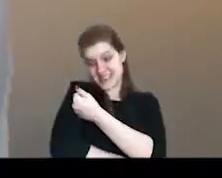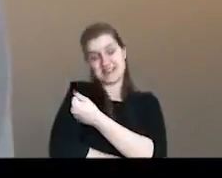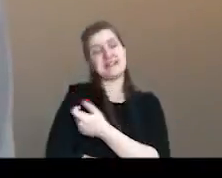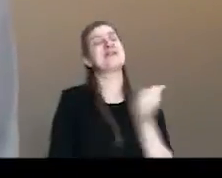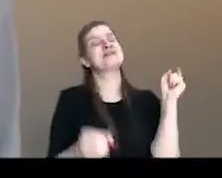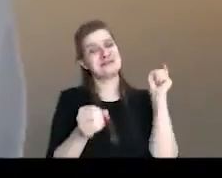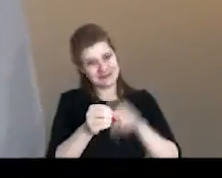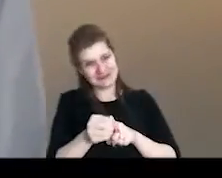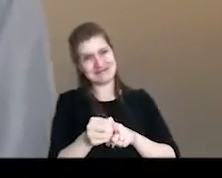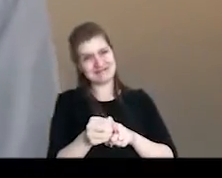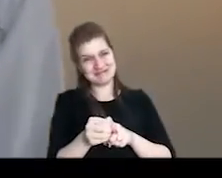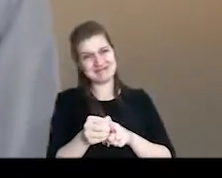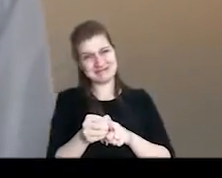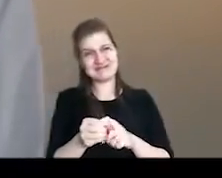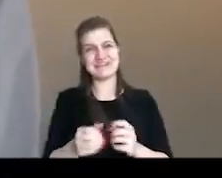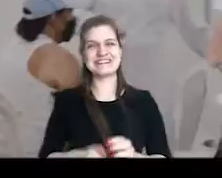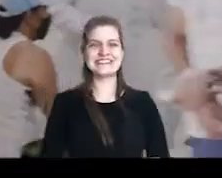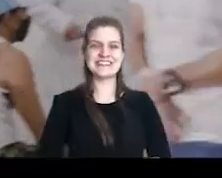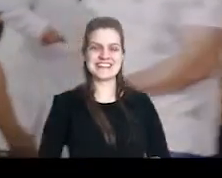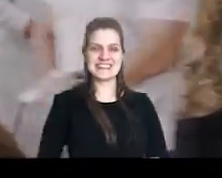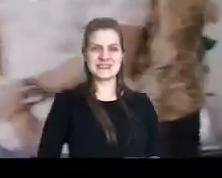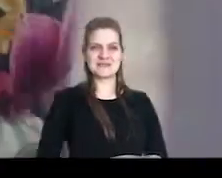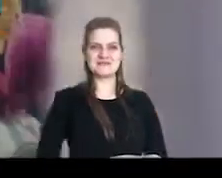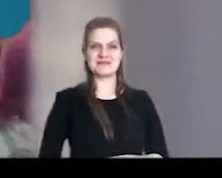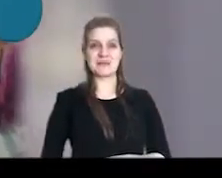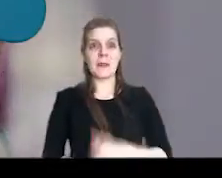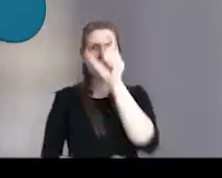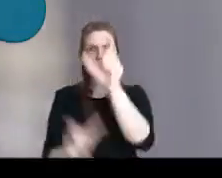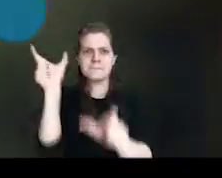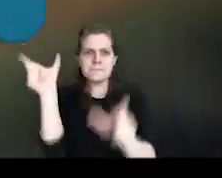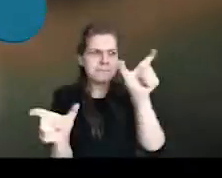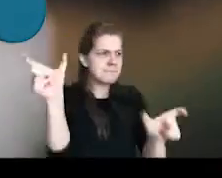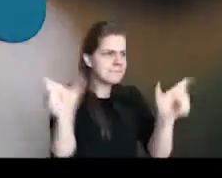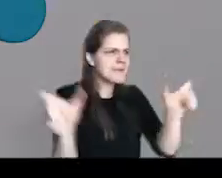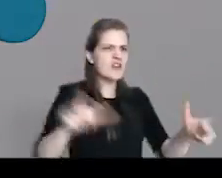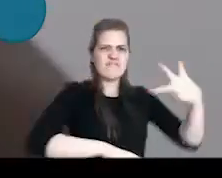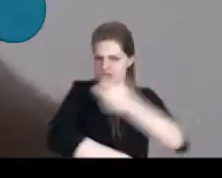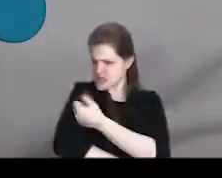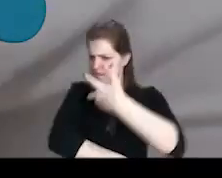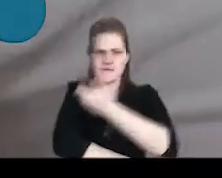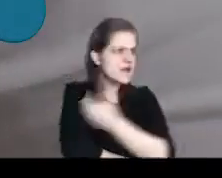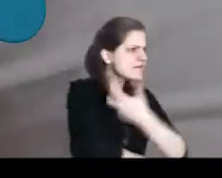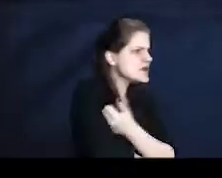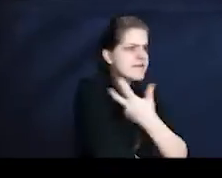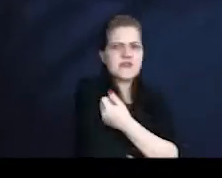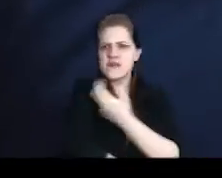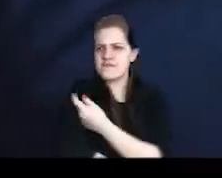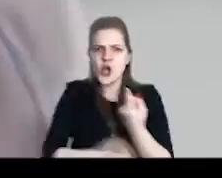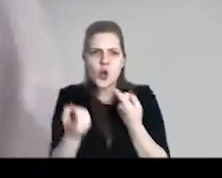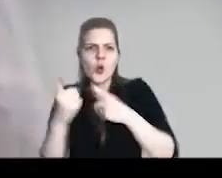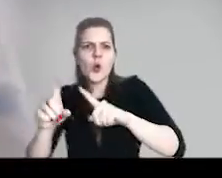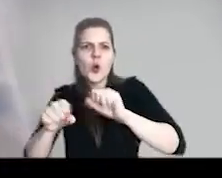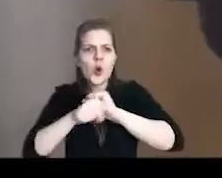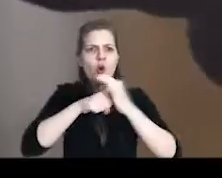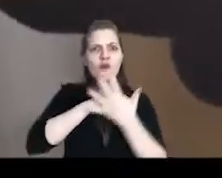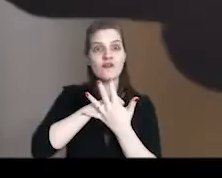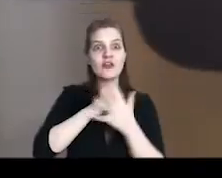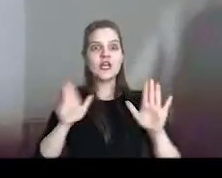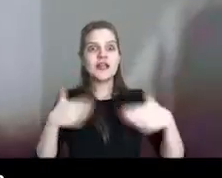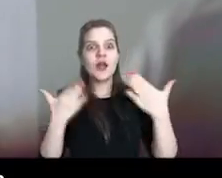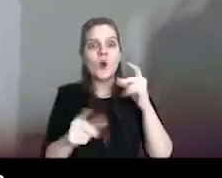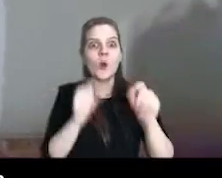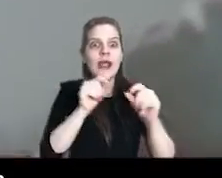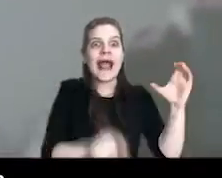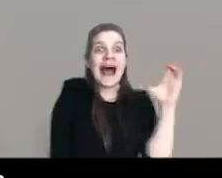vacina que volta quanto mais pessoas tomarem a vacina contra covid-19